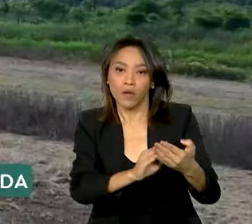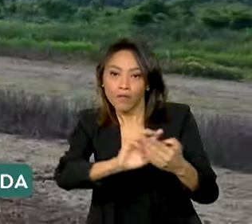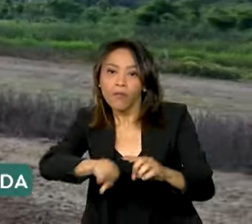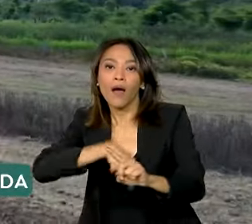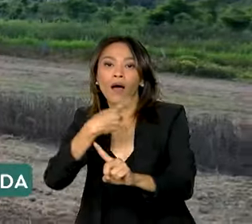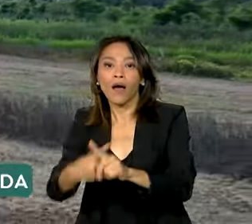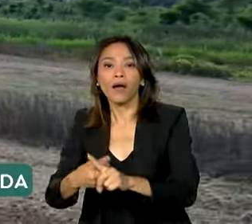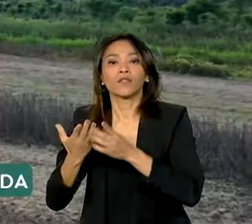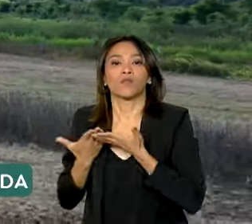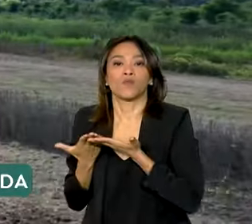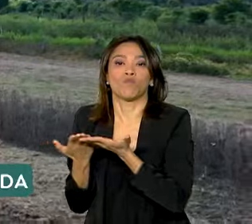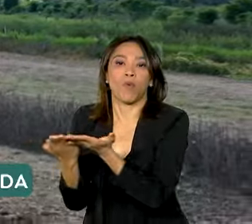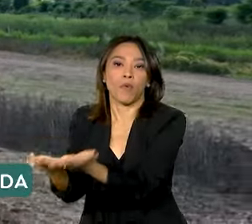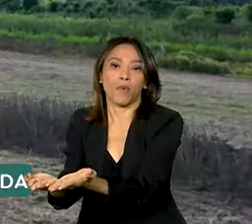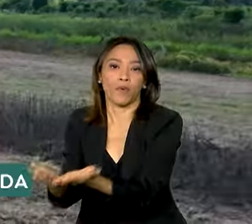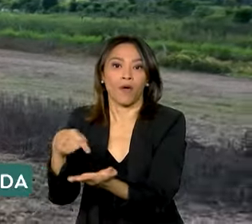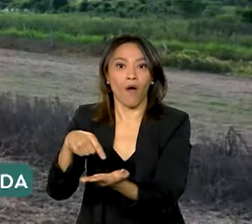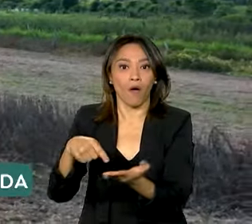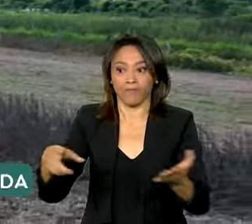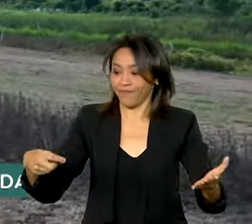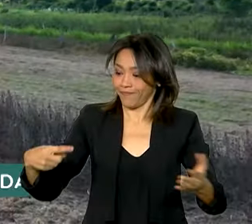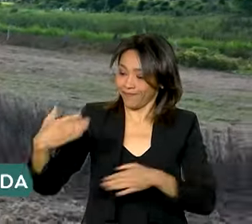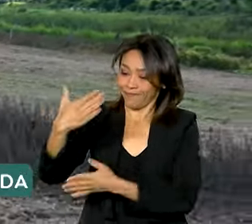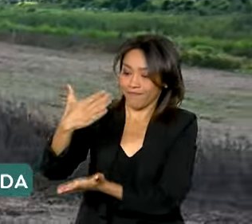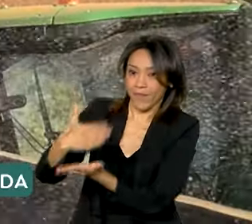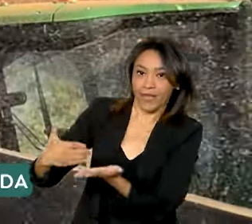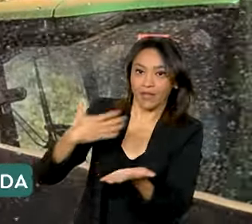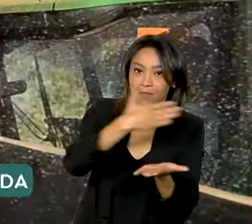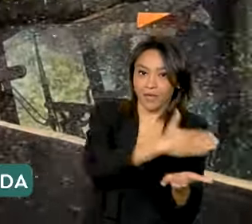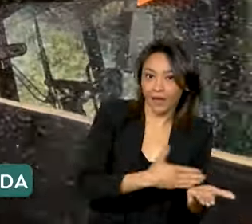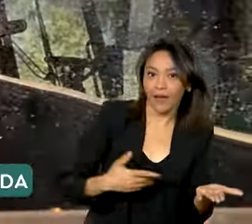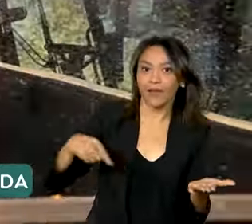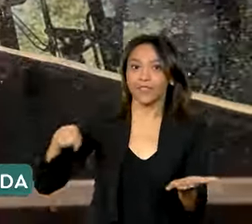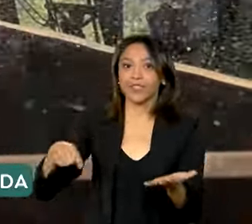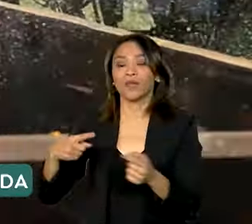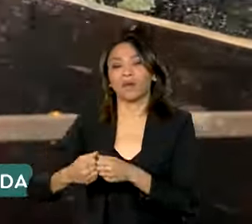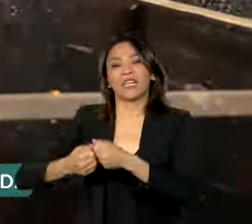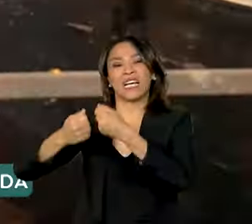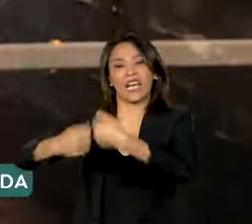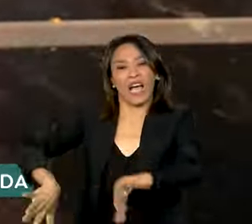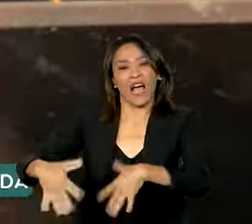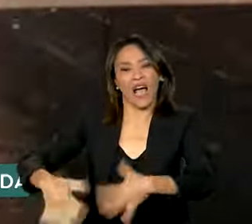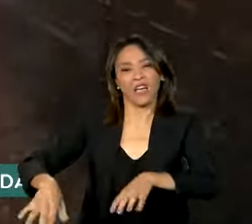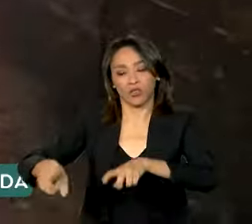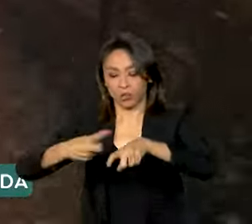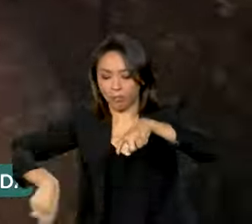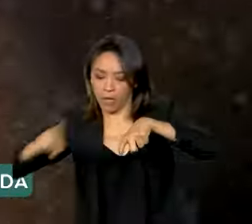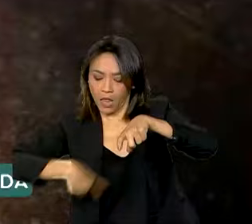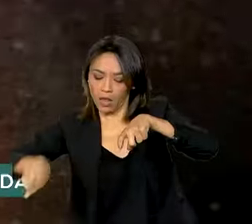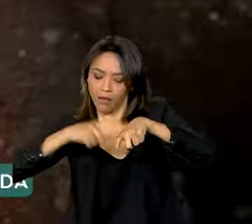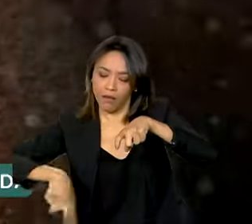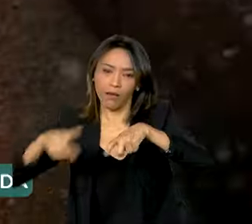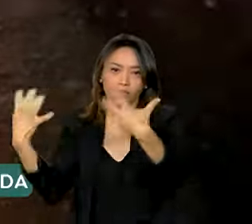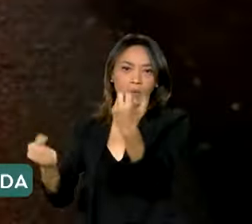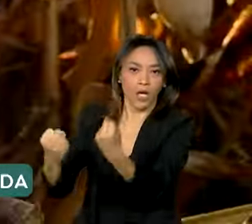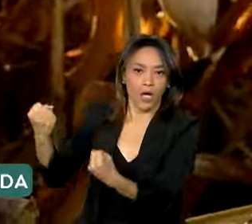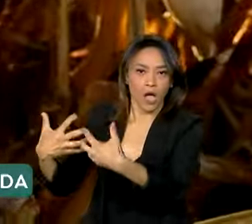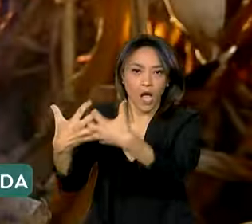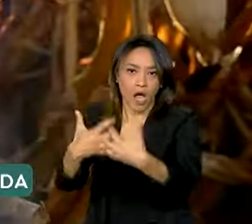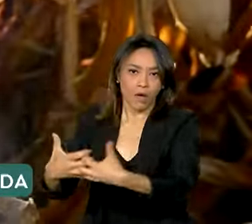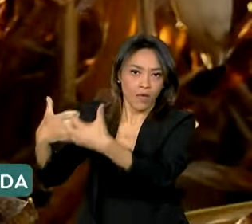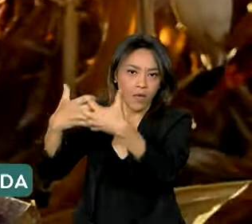essa movimentação em trechos mais curtos, ou seja, menos desgaste de pneu, então, menos desgaste de pneu, você tem menos utilização de